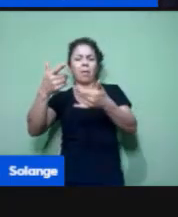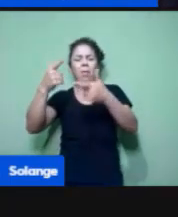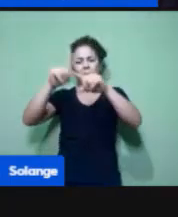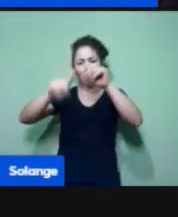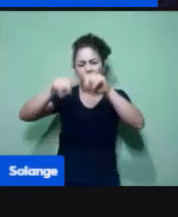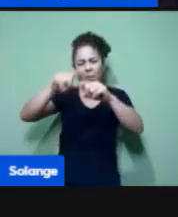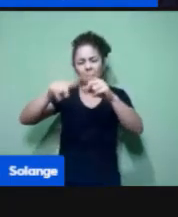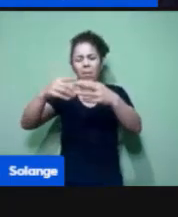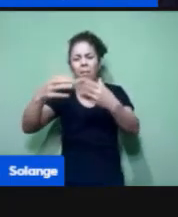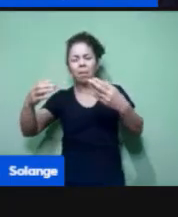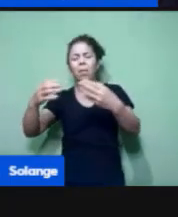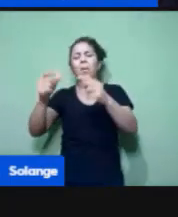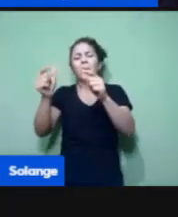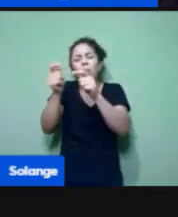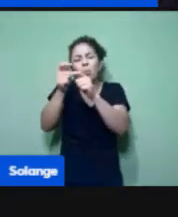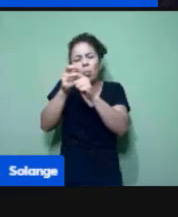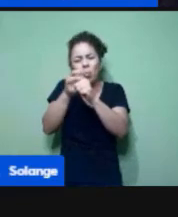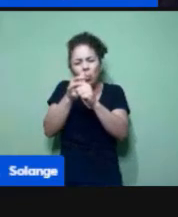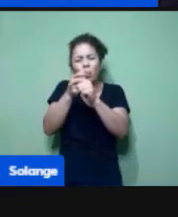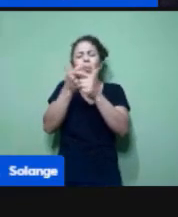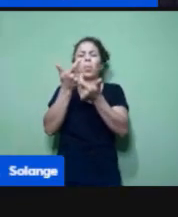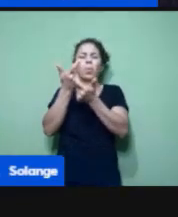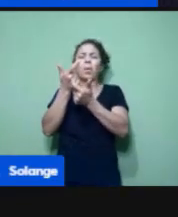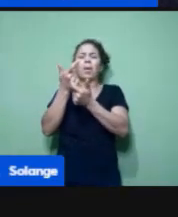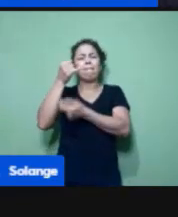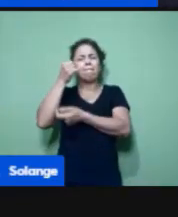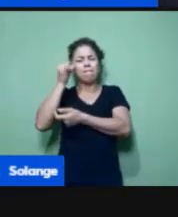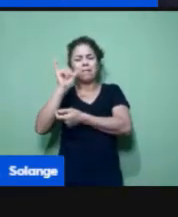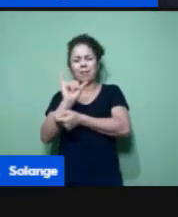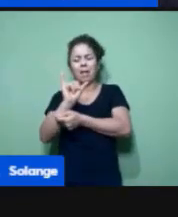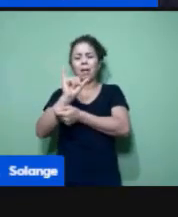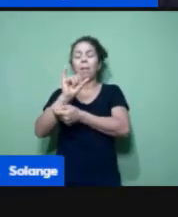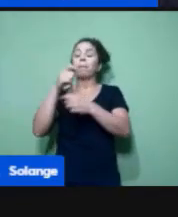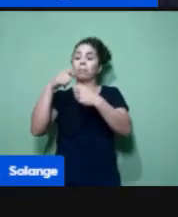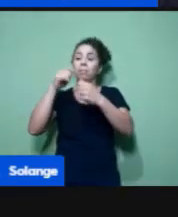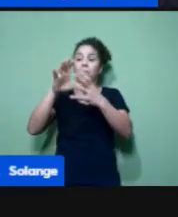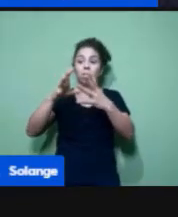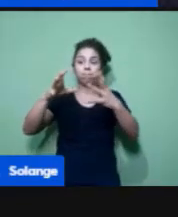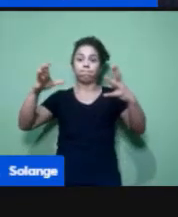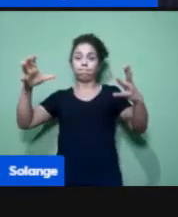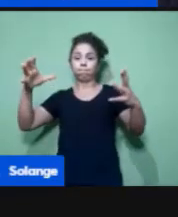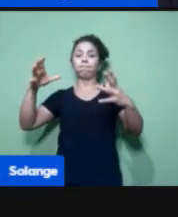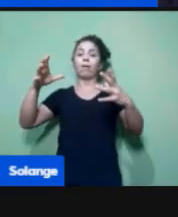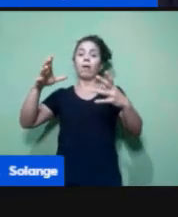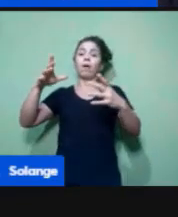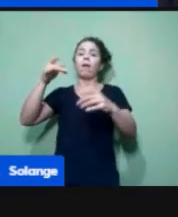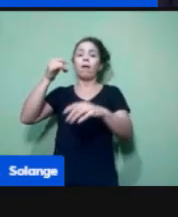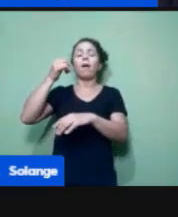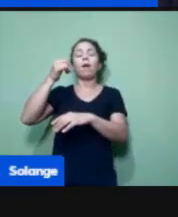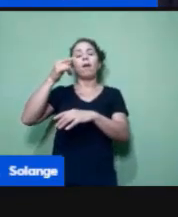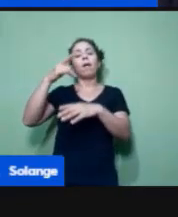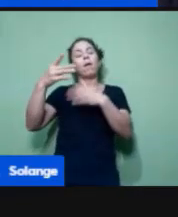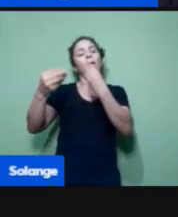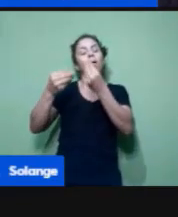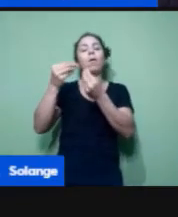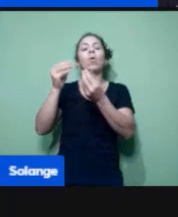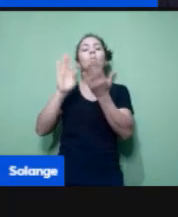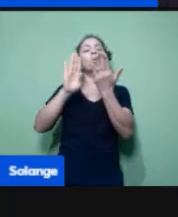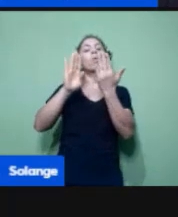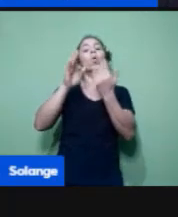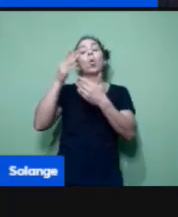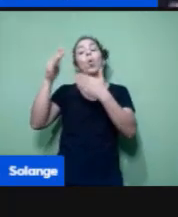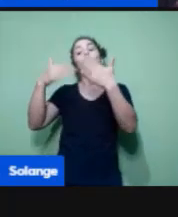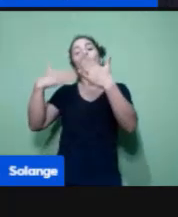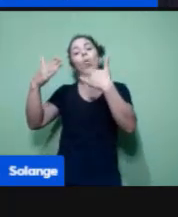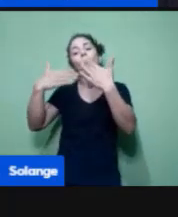brinquedos maiores para evitar que ele põe na boca, que ele passe esse brinquedo para outra criança, conversar com as crianças. Elas